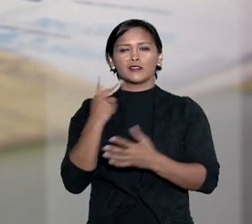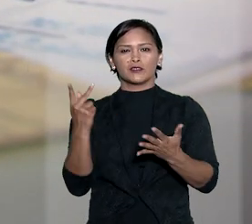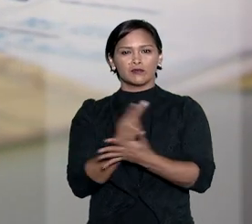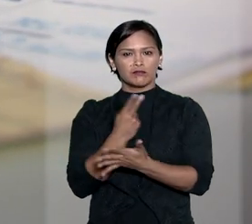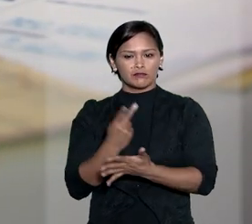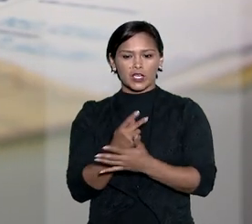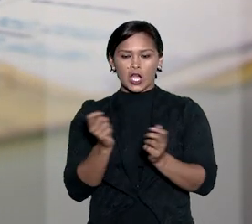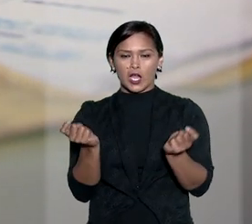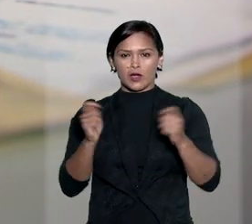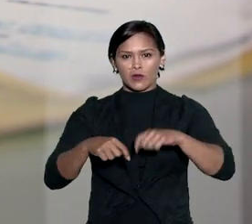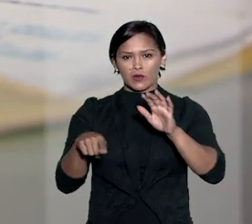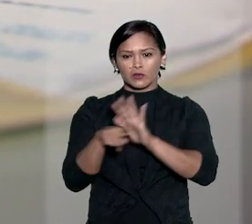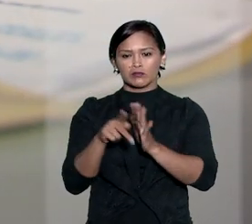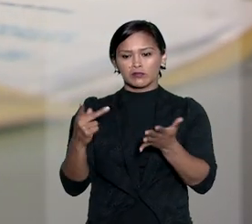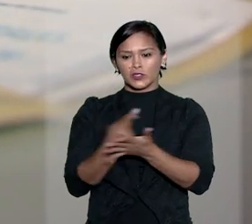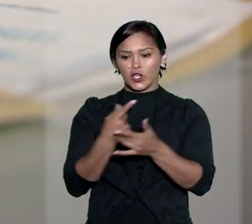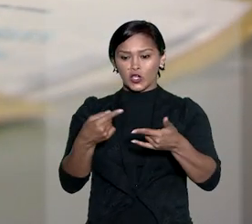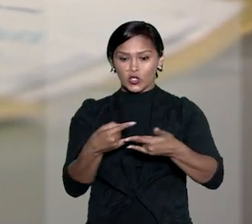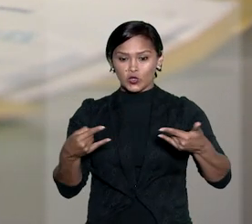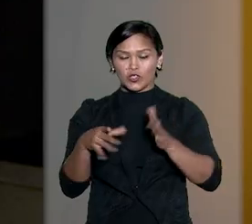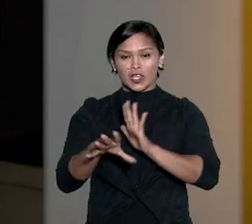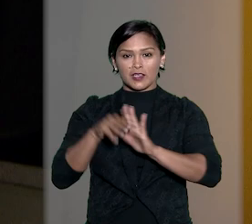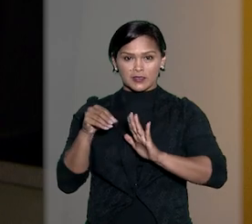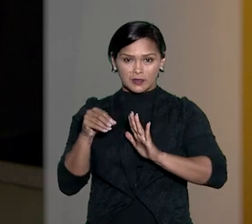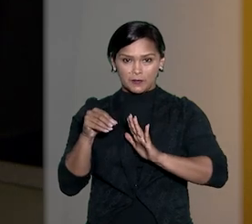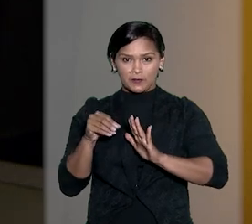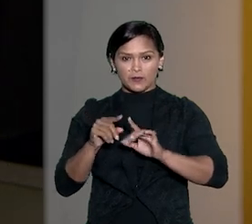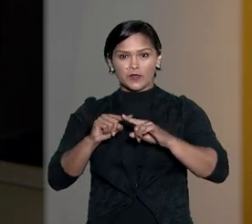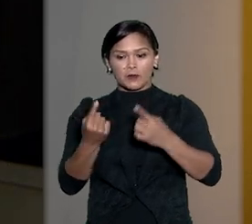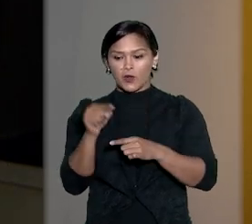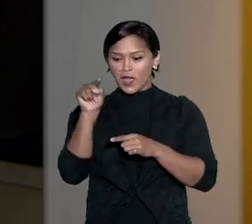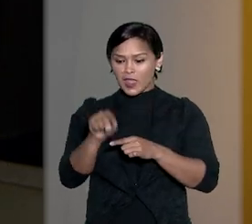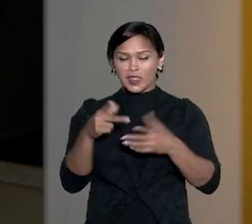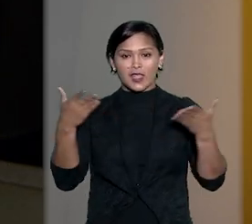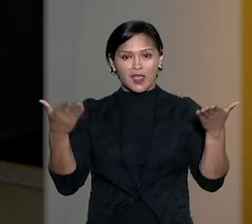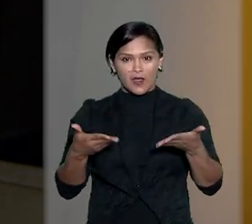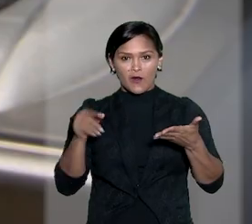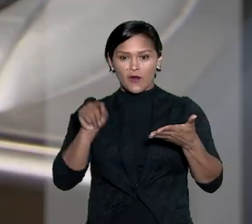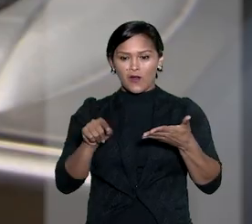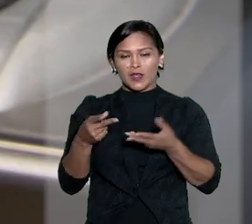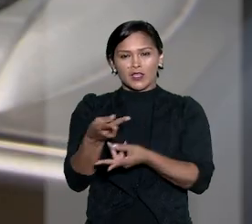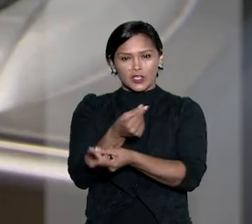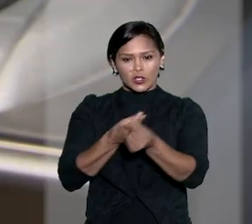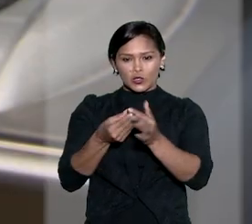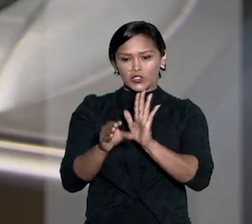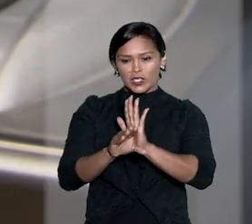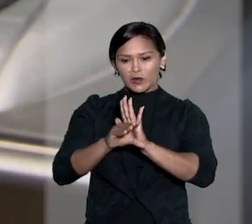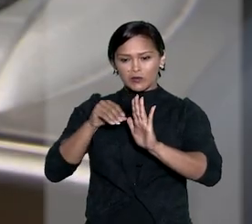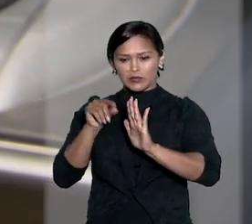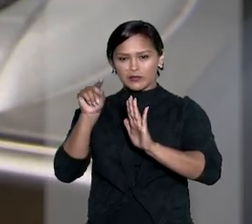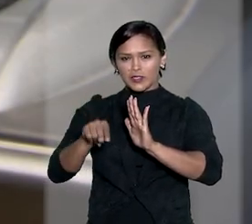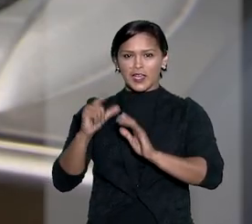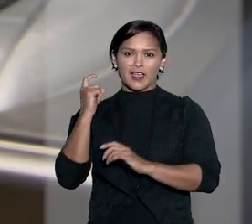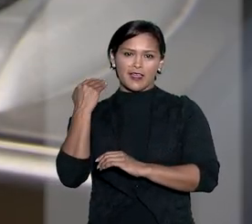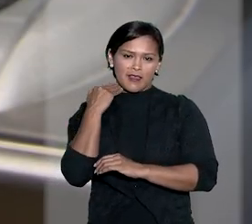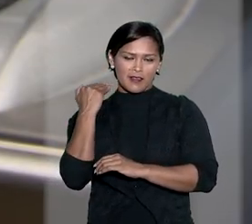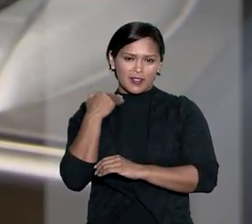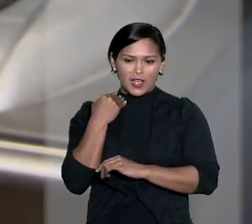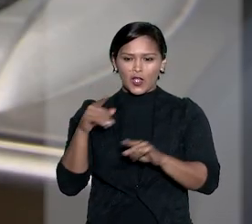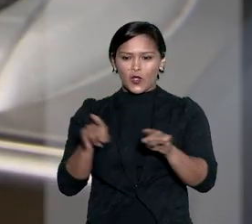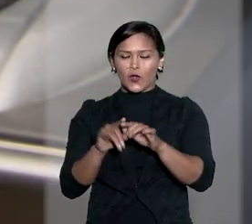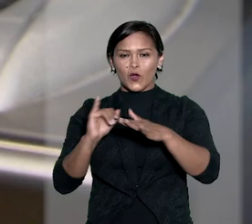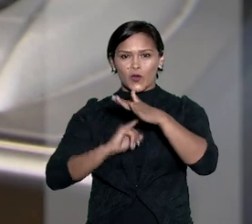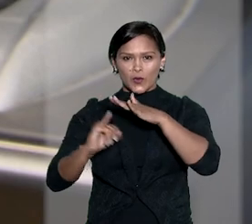vantagem ilícita ocorre no momento em que o cheque é sacado, pois é nesse momento que o dinheiro sai efetivamente da